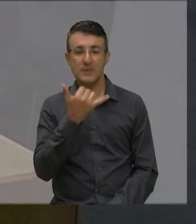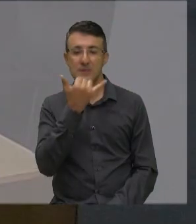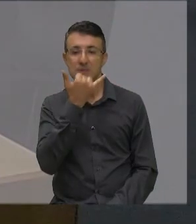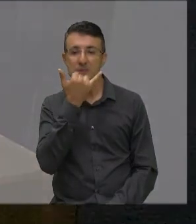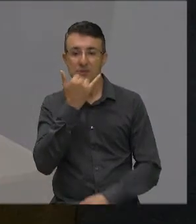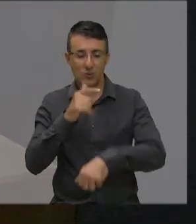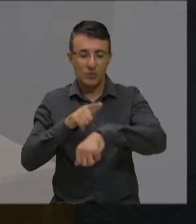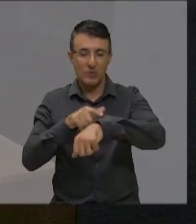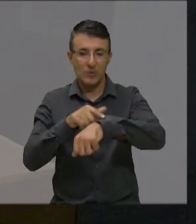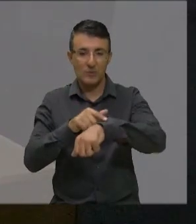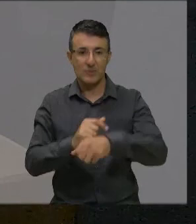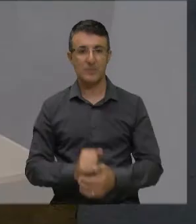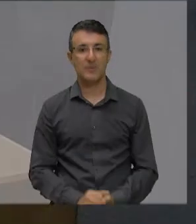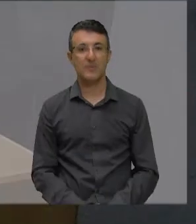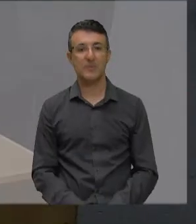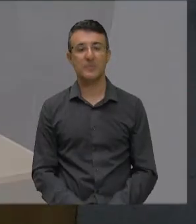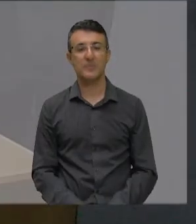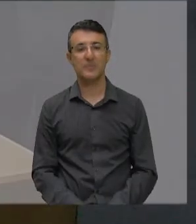colegas